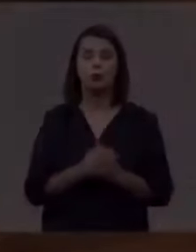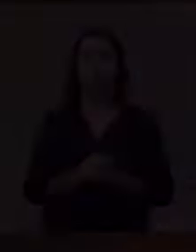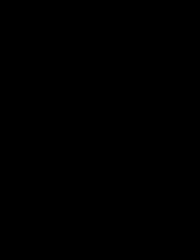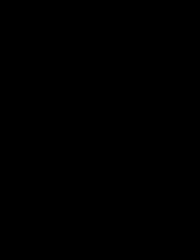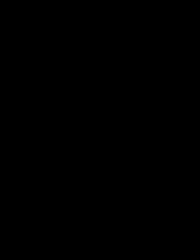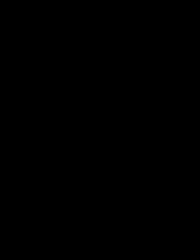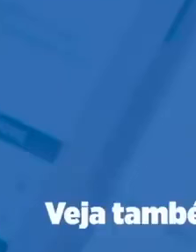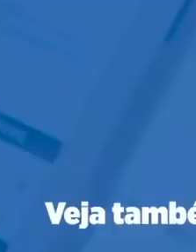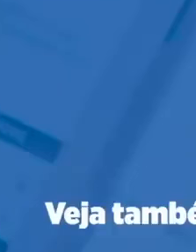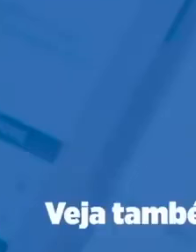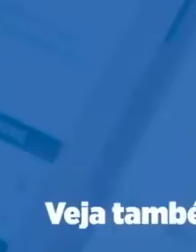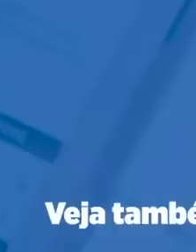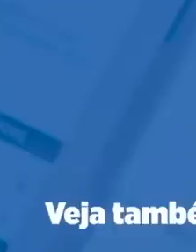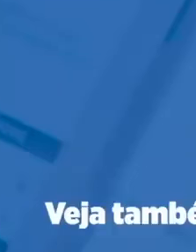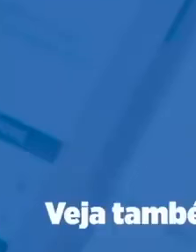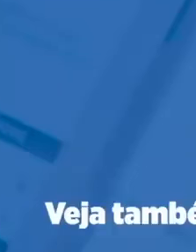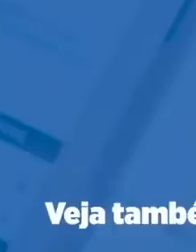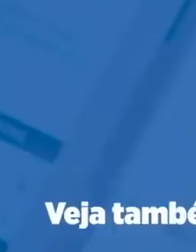amém.